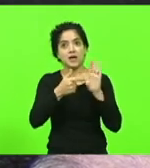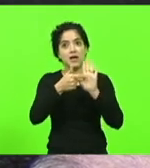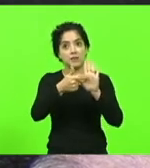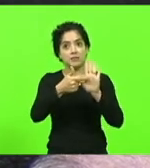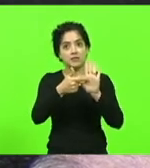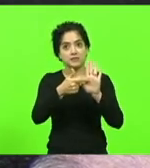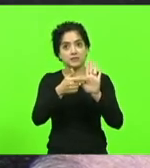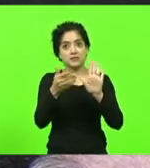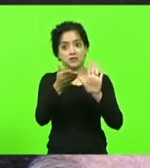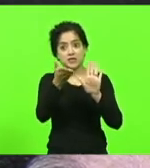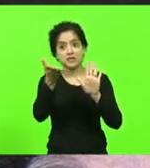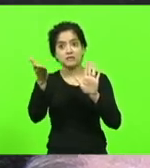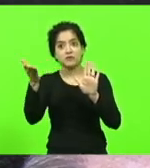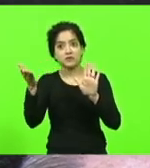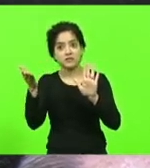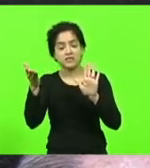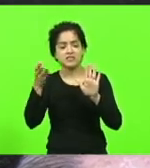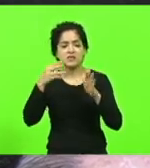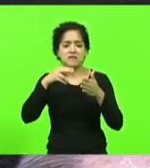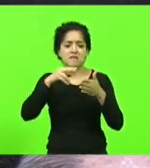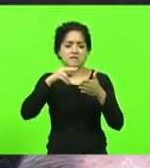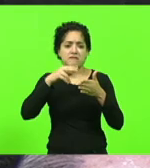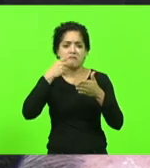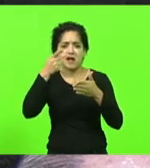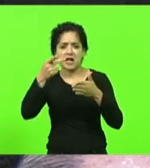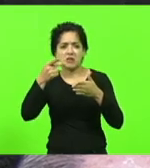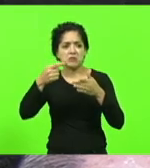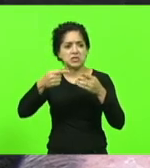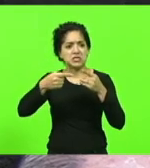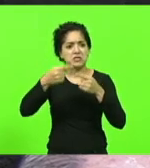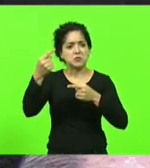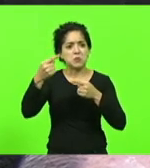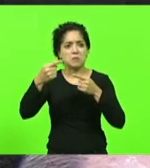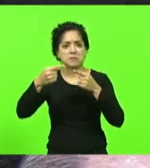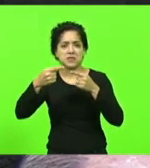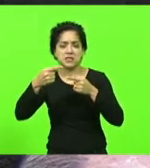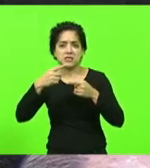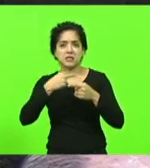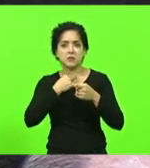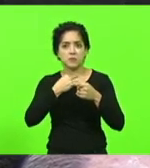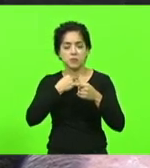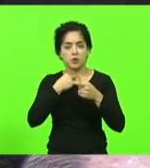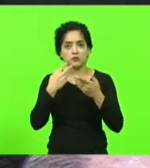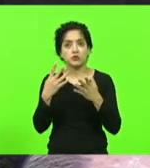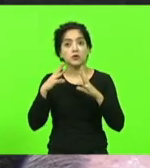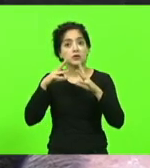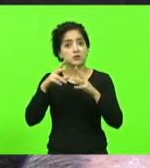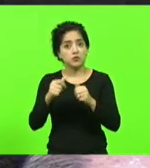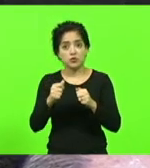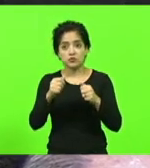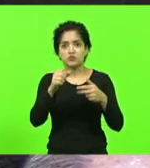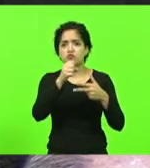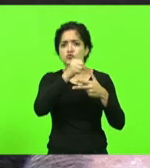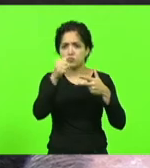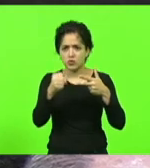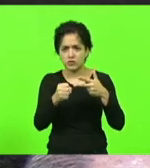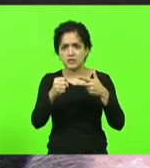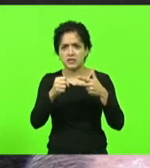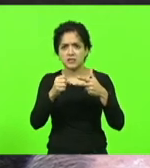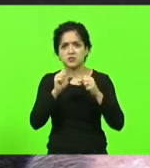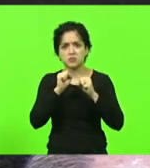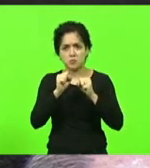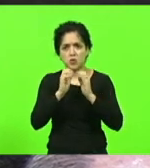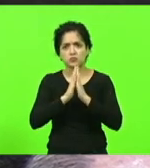senhores alguns dos senhores dizem que não cabe interferir no judiciário. Todos os poderes podem apelar aos demais